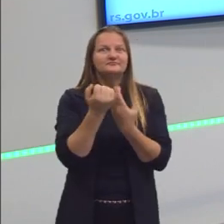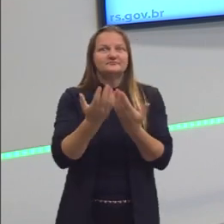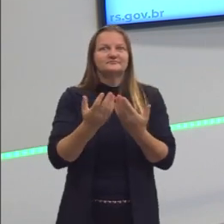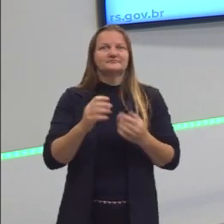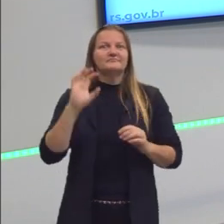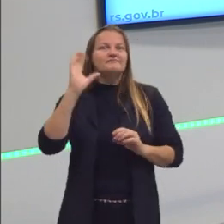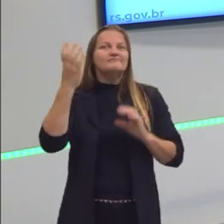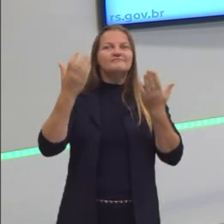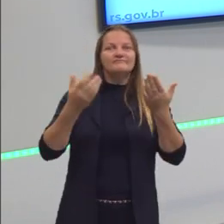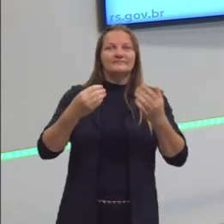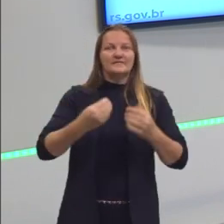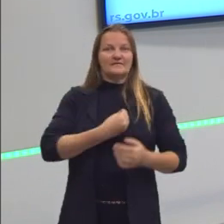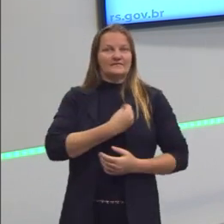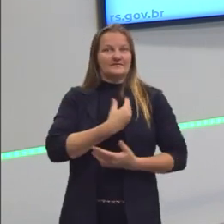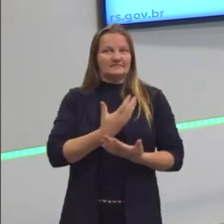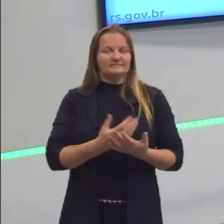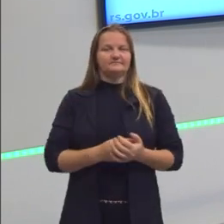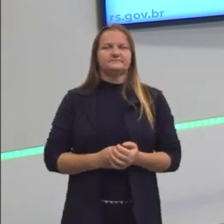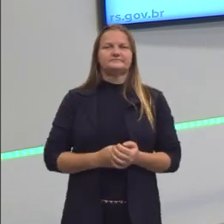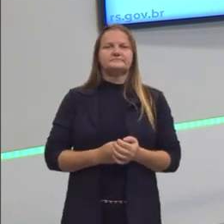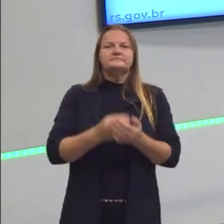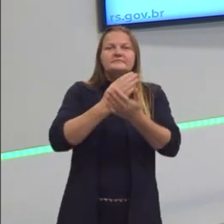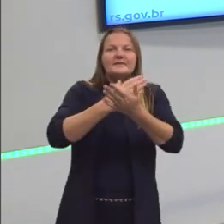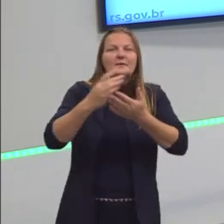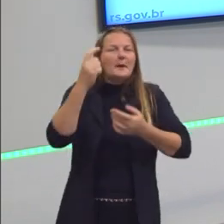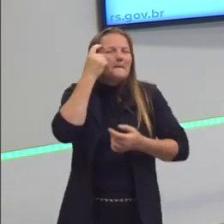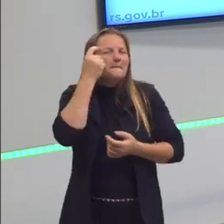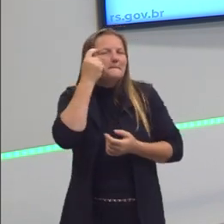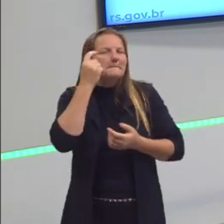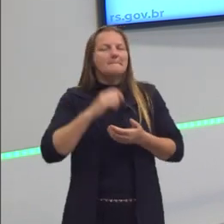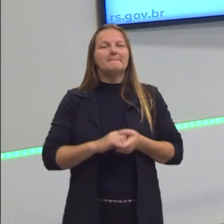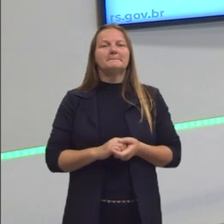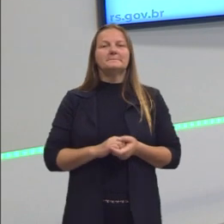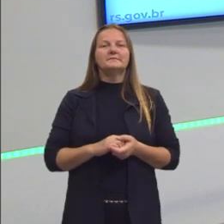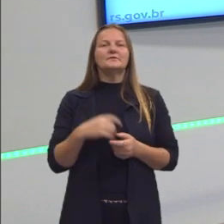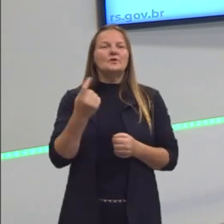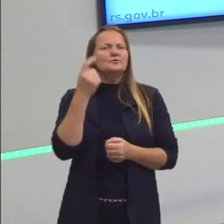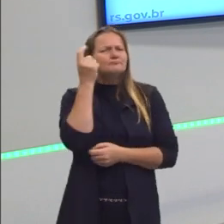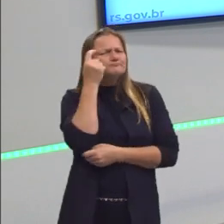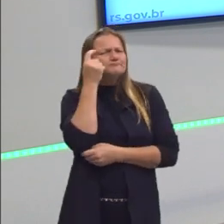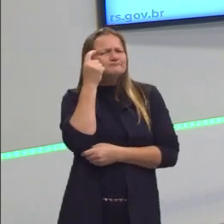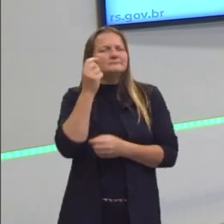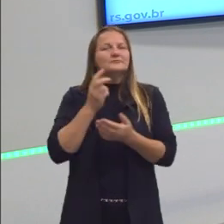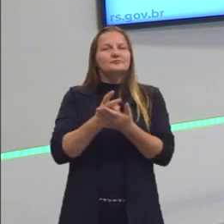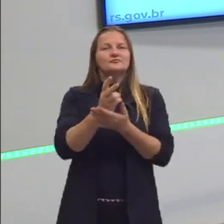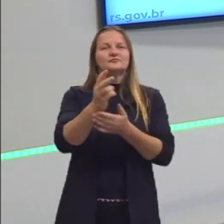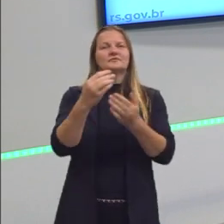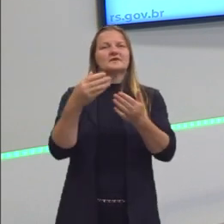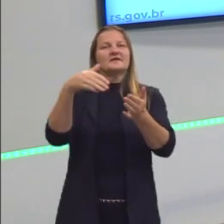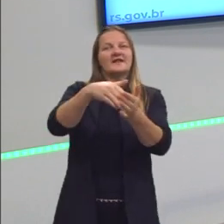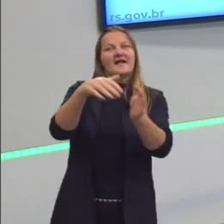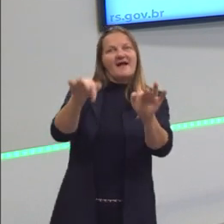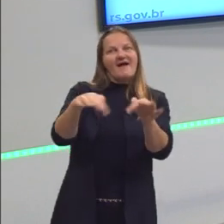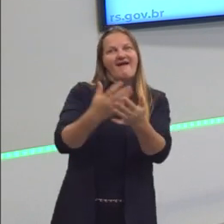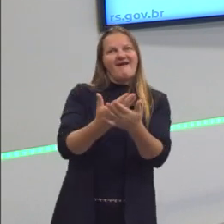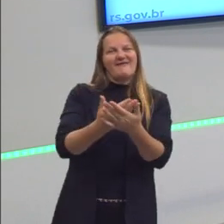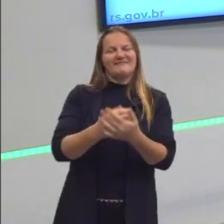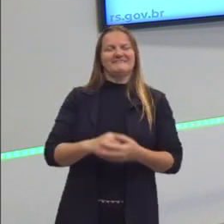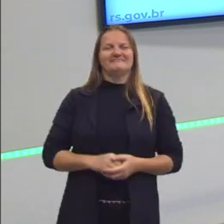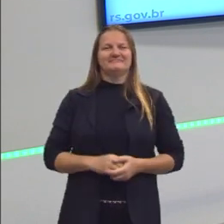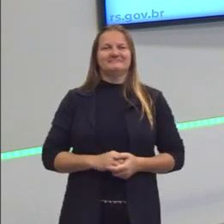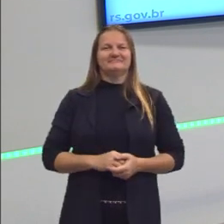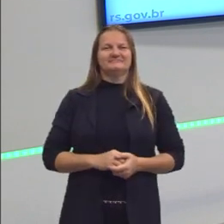Então vamos, a partir dessa questão, desse problema, vamos refletindo sobre ele, e até chegar no final da nossa aula,